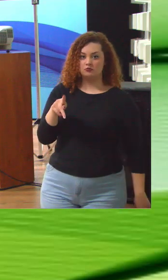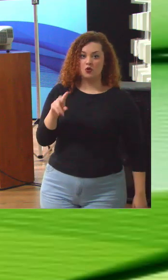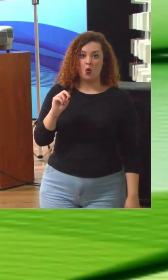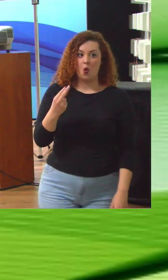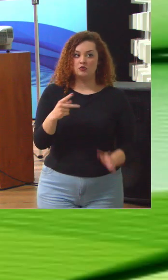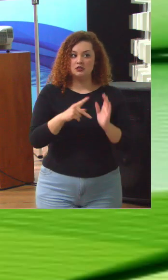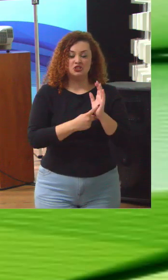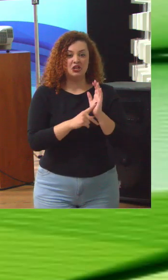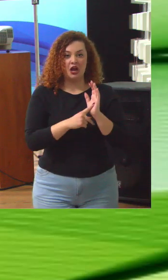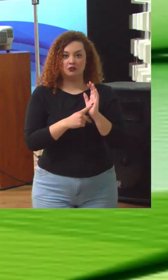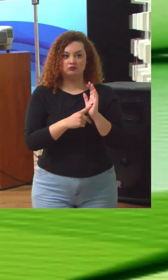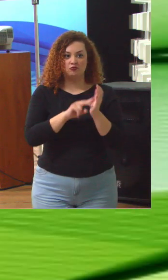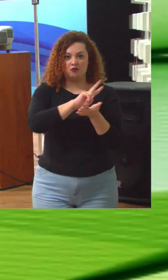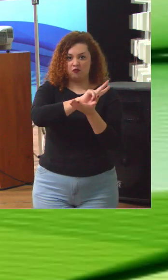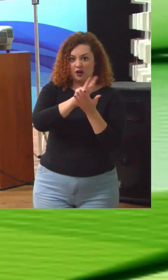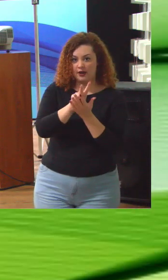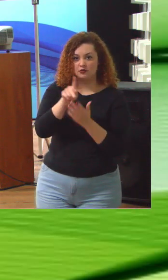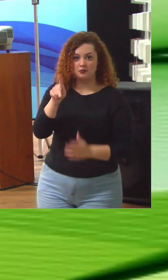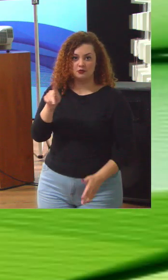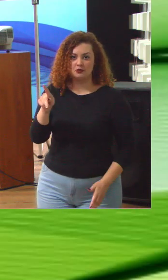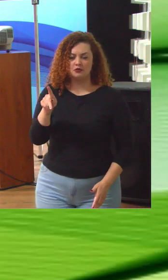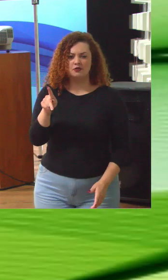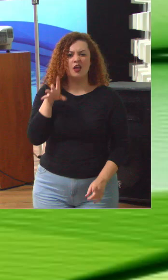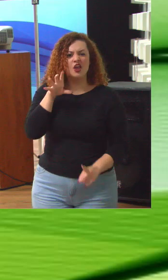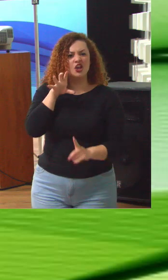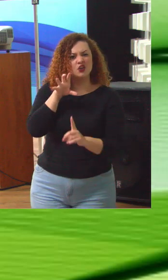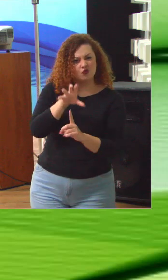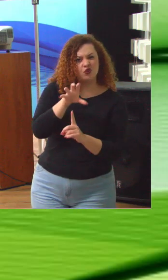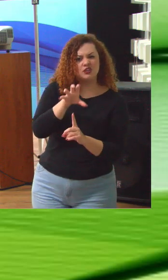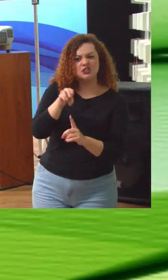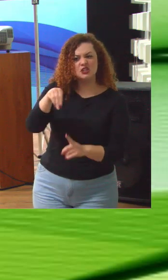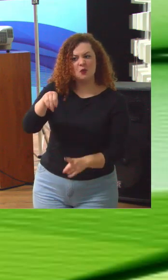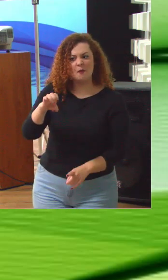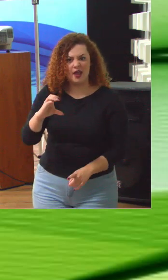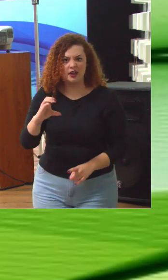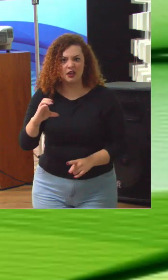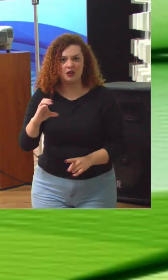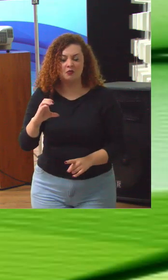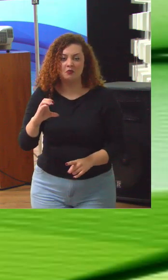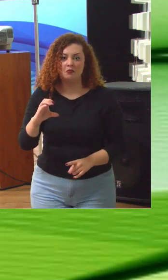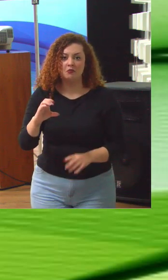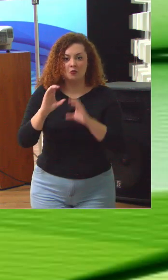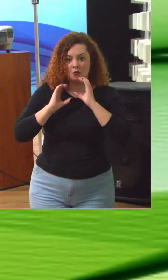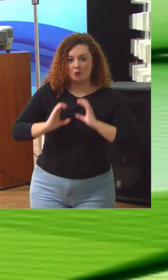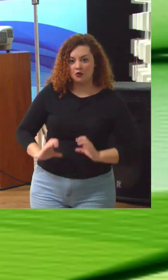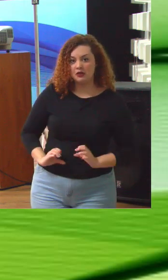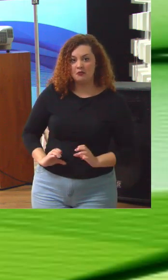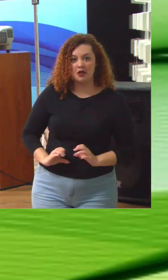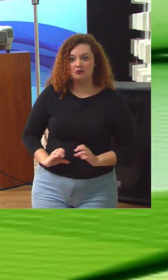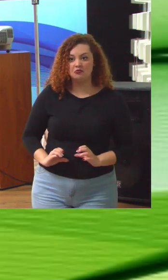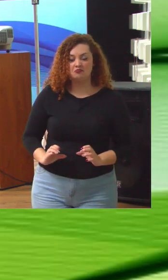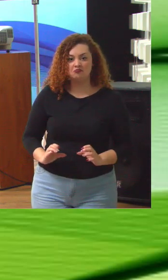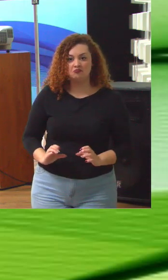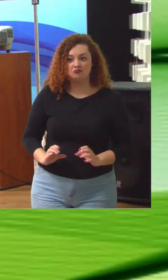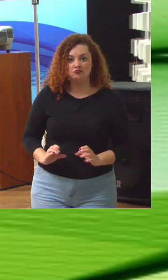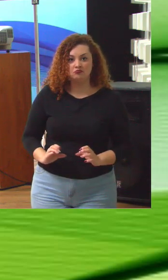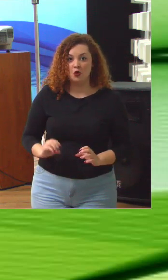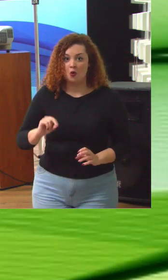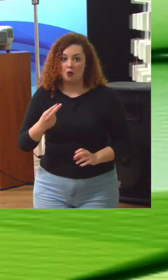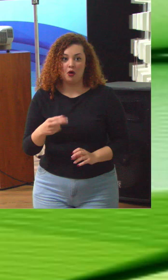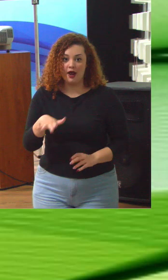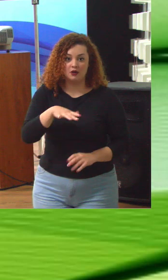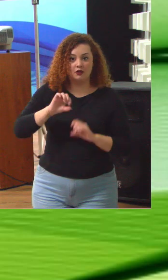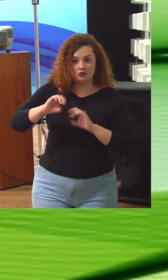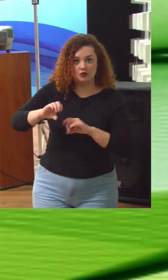sindicatos de professores afetam o comportamento do MEC e do sistema educacional com certeza então